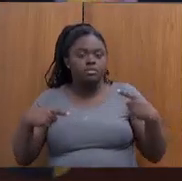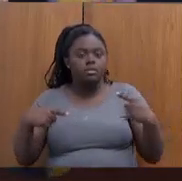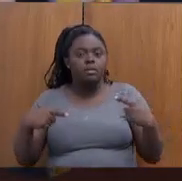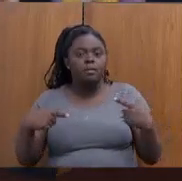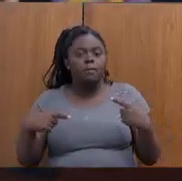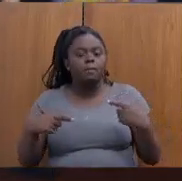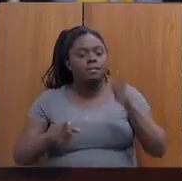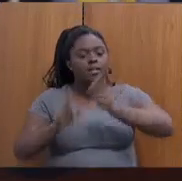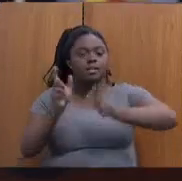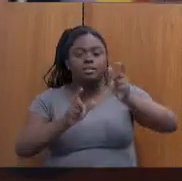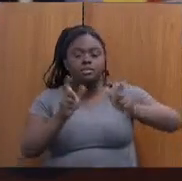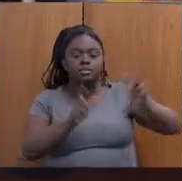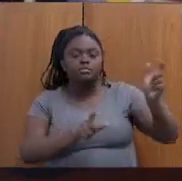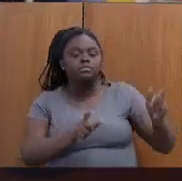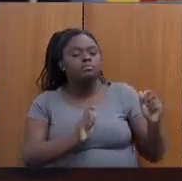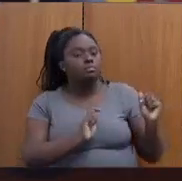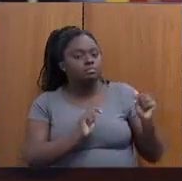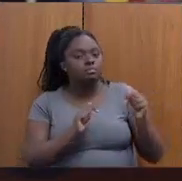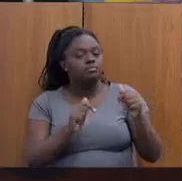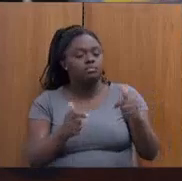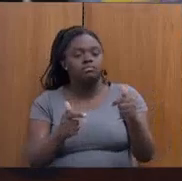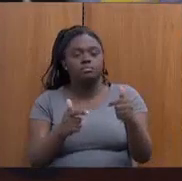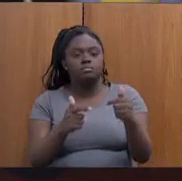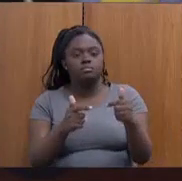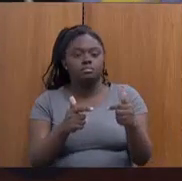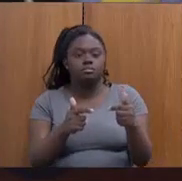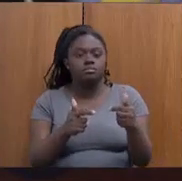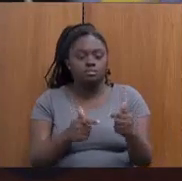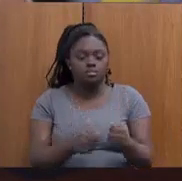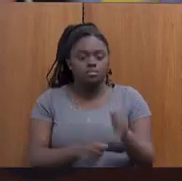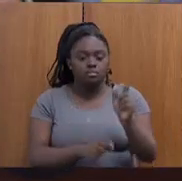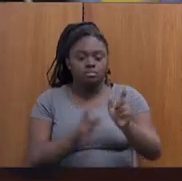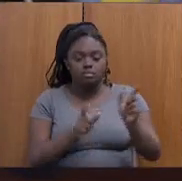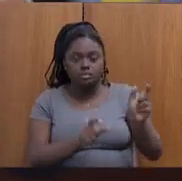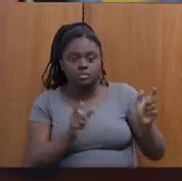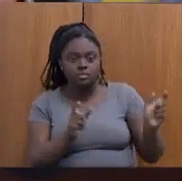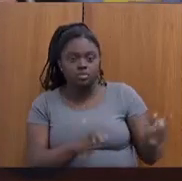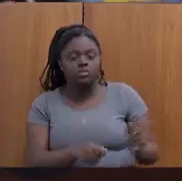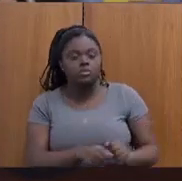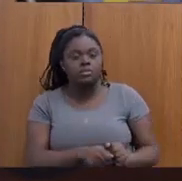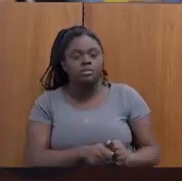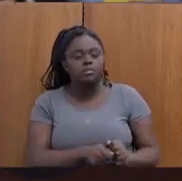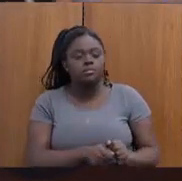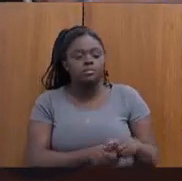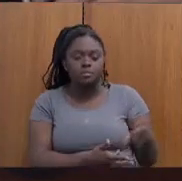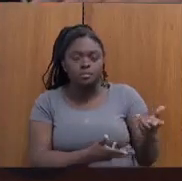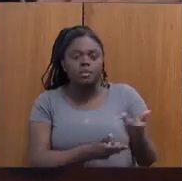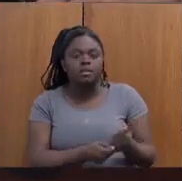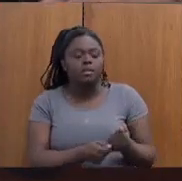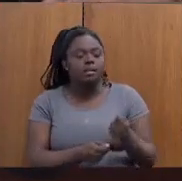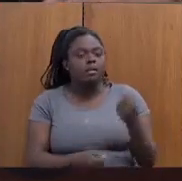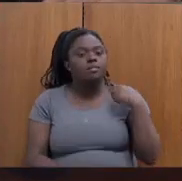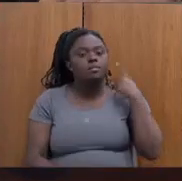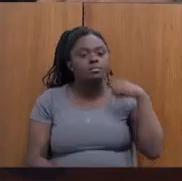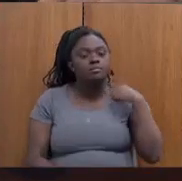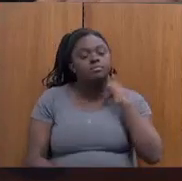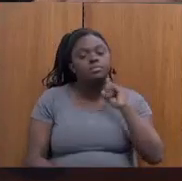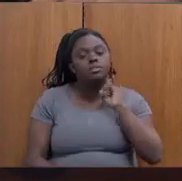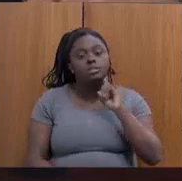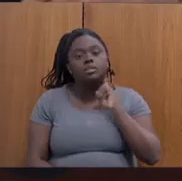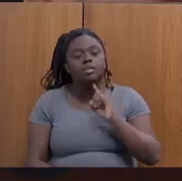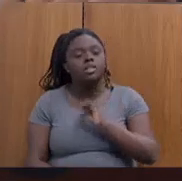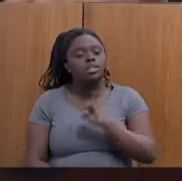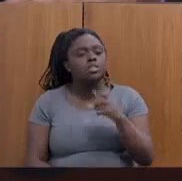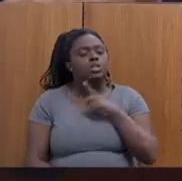das pessoas que atuam nessa questão dos recicláveis em Minas Gerais. Se tem uma estratégia construída com a